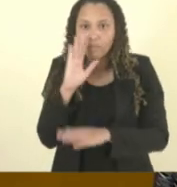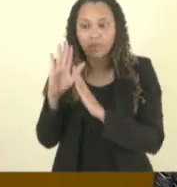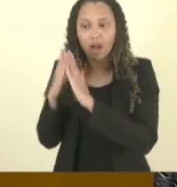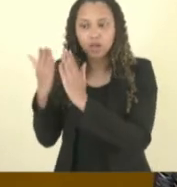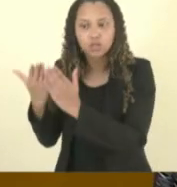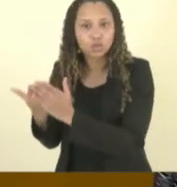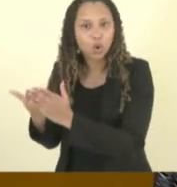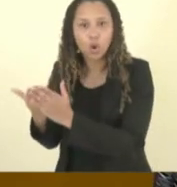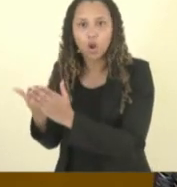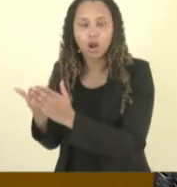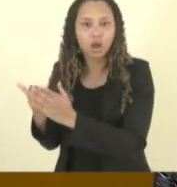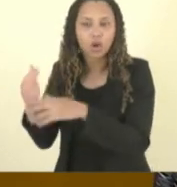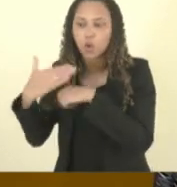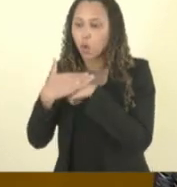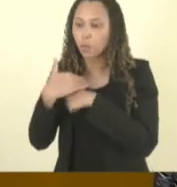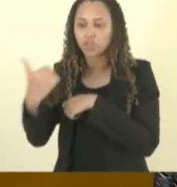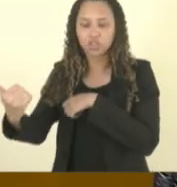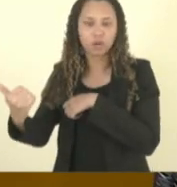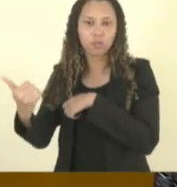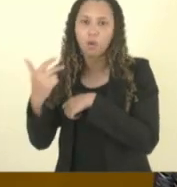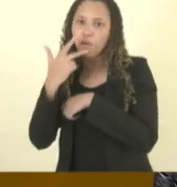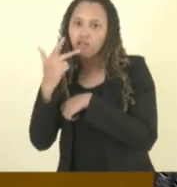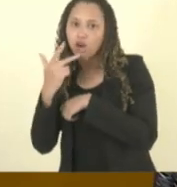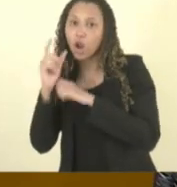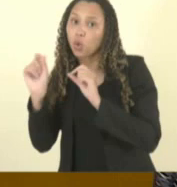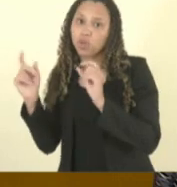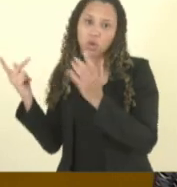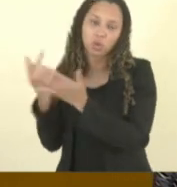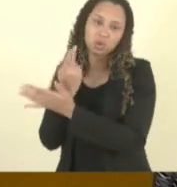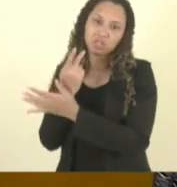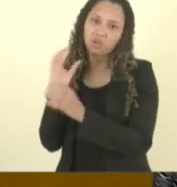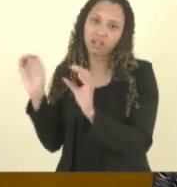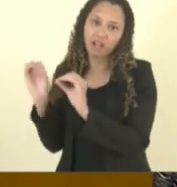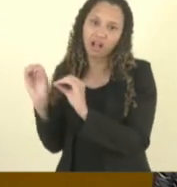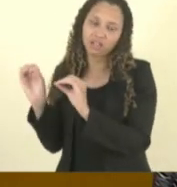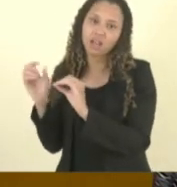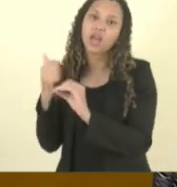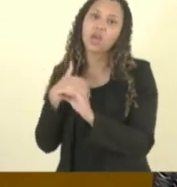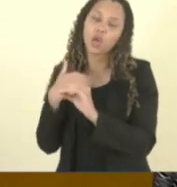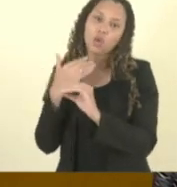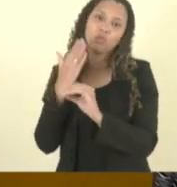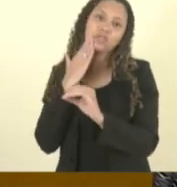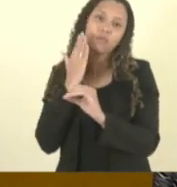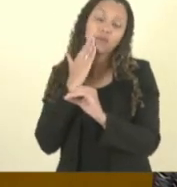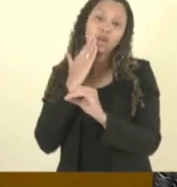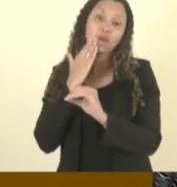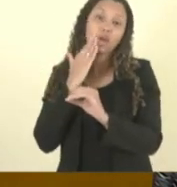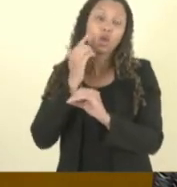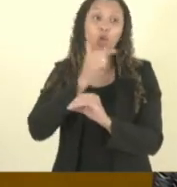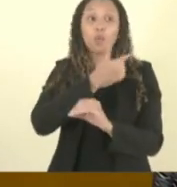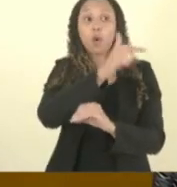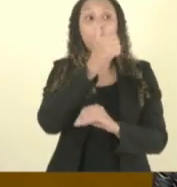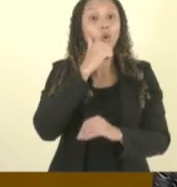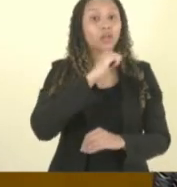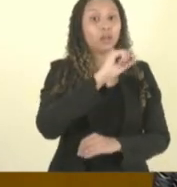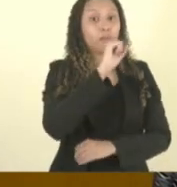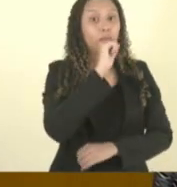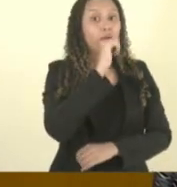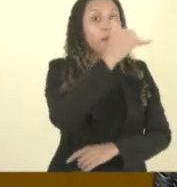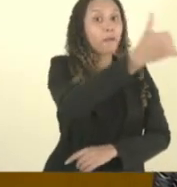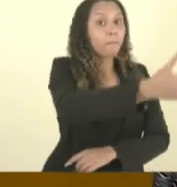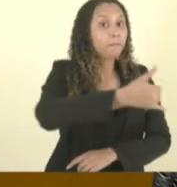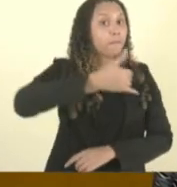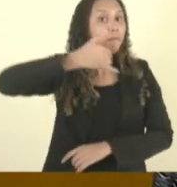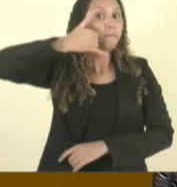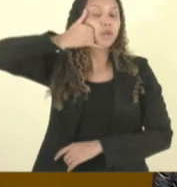dirigiu pra falar o que que tinha acontecido eu fiquei sabendo através de uma ligação de uma mãe que me informou